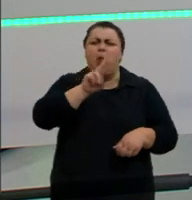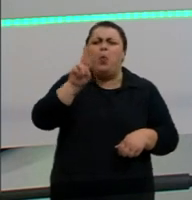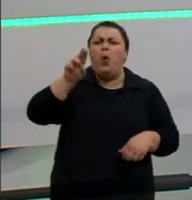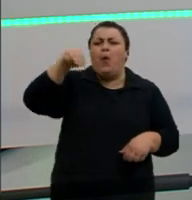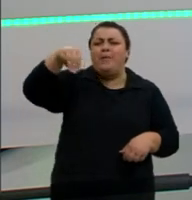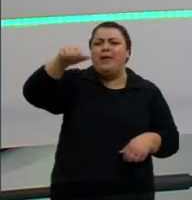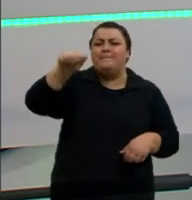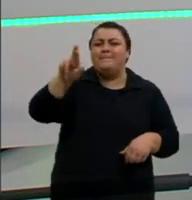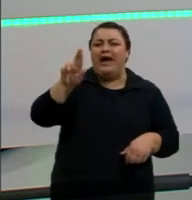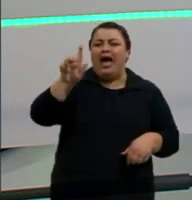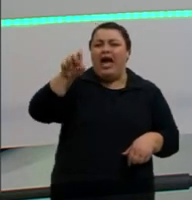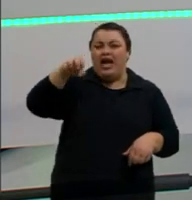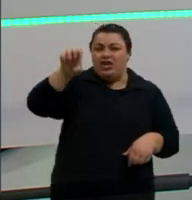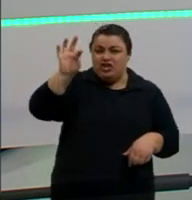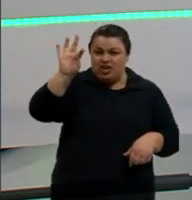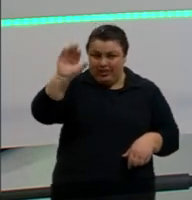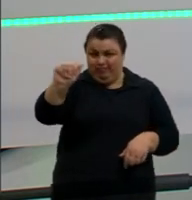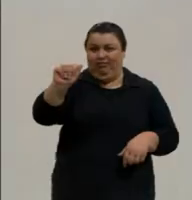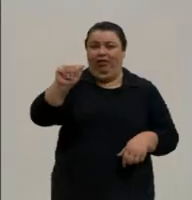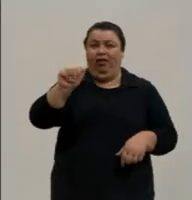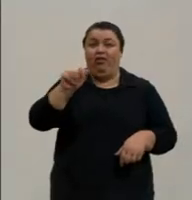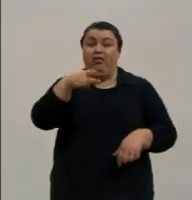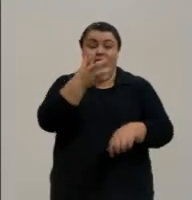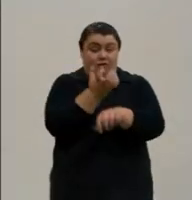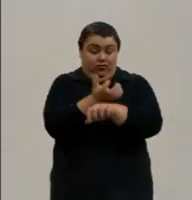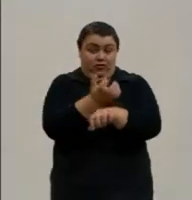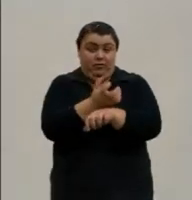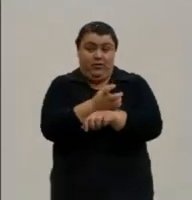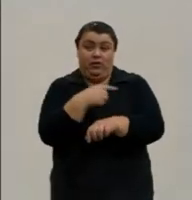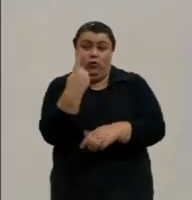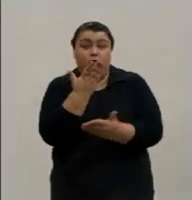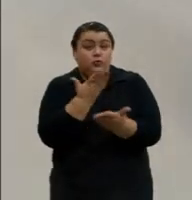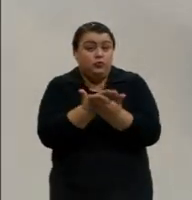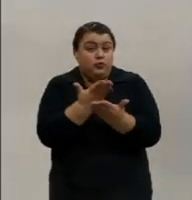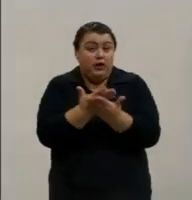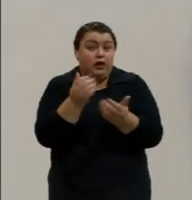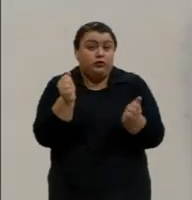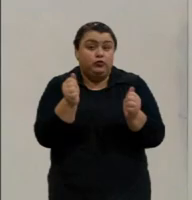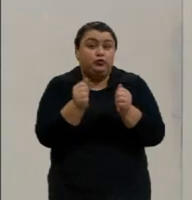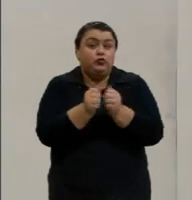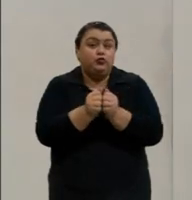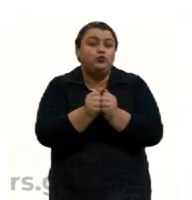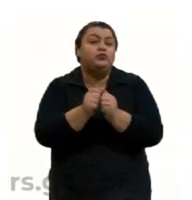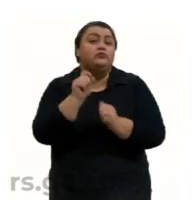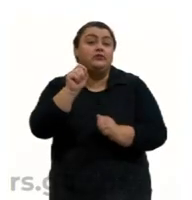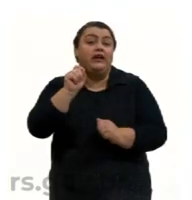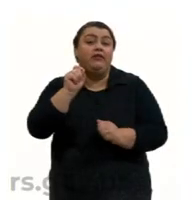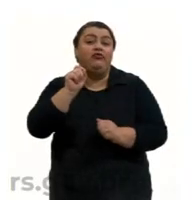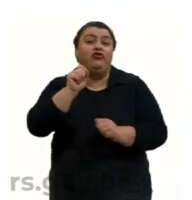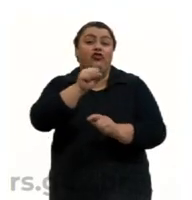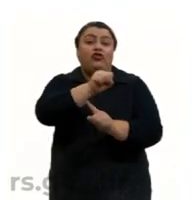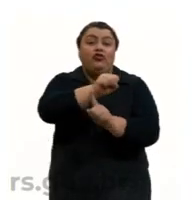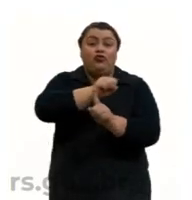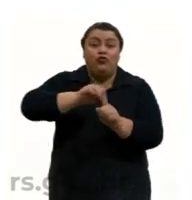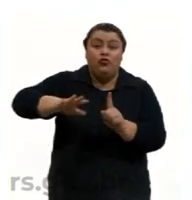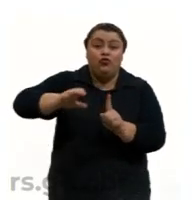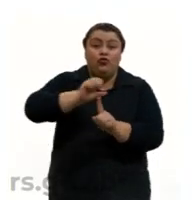componente curricular, iremos estudarmos juntos o componente curricular de Sociologia.